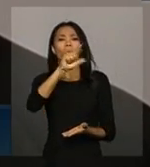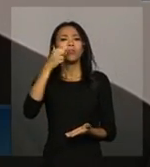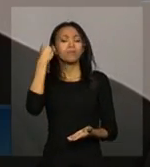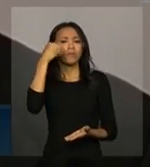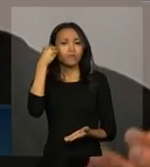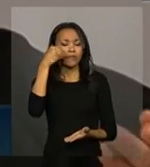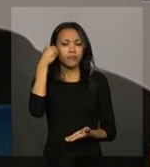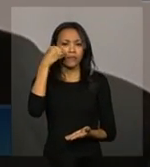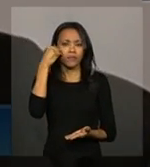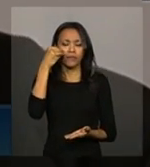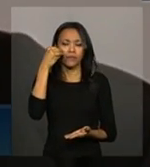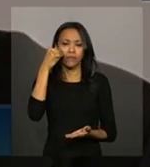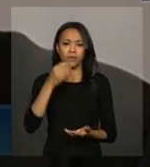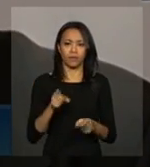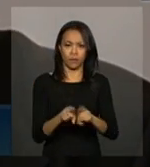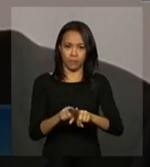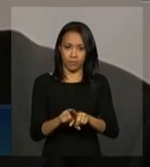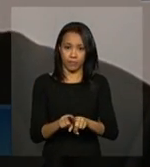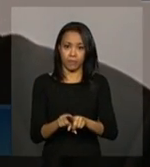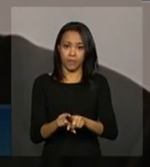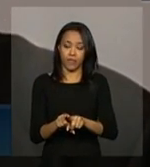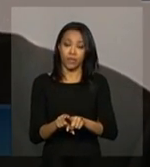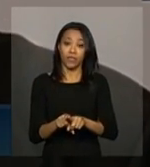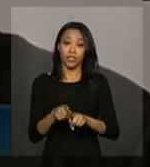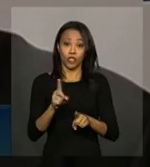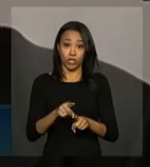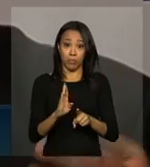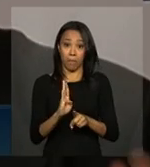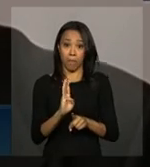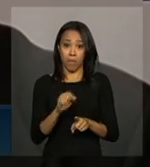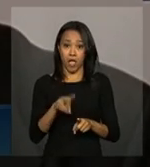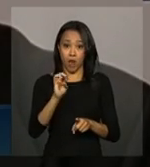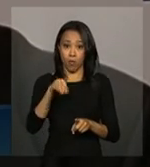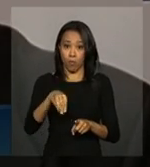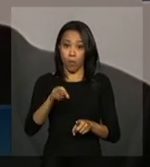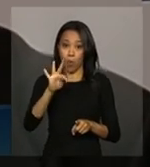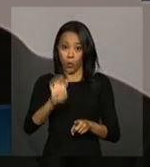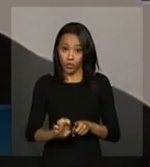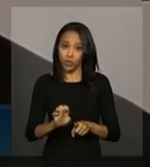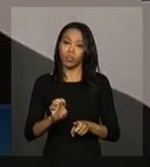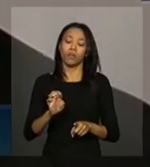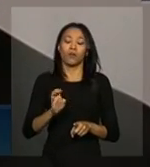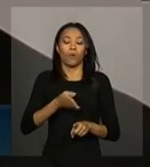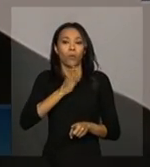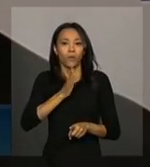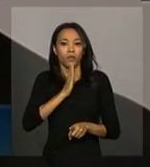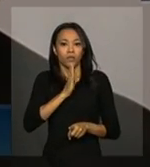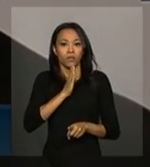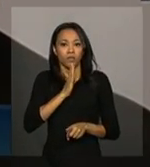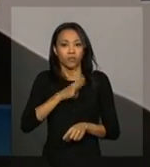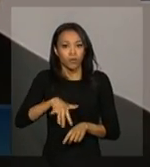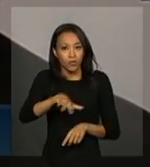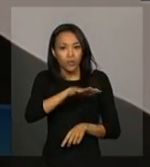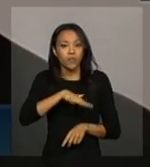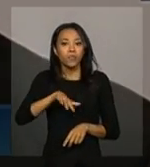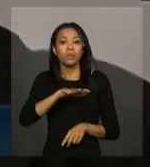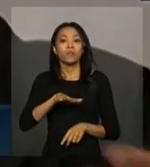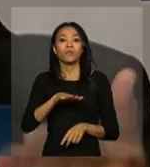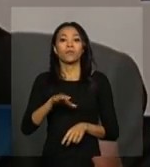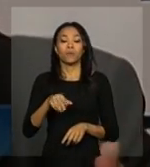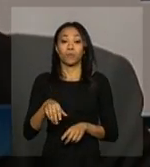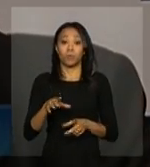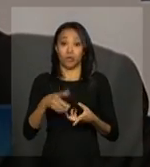de sair de Belo Monte, com o grande conhecimento que nós temos aí do pessoal nosso da Eletronorte,